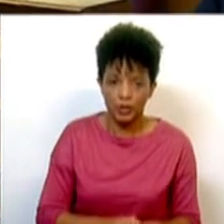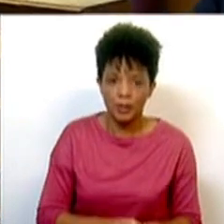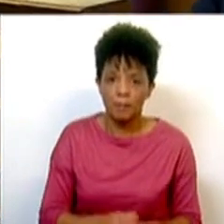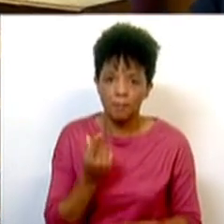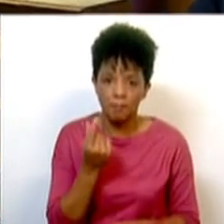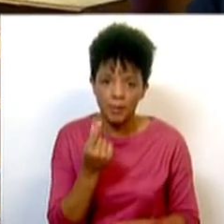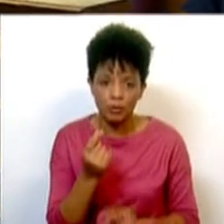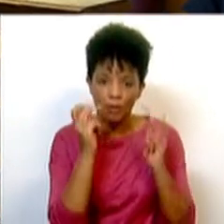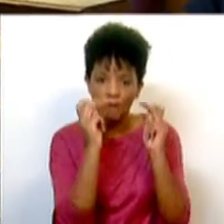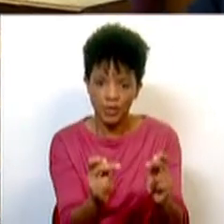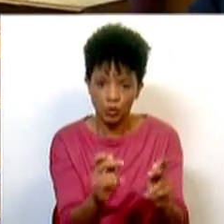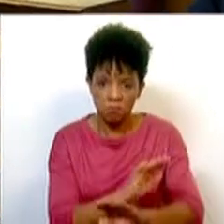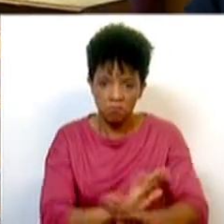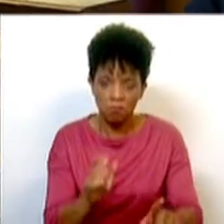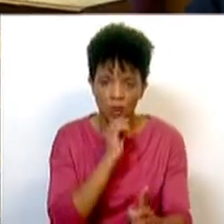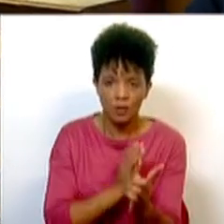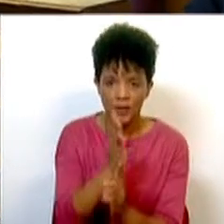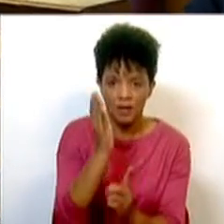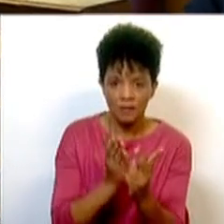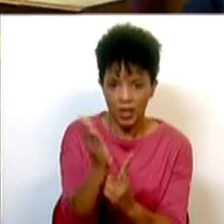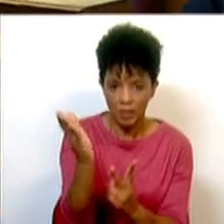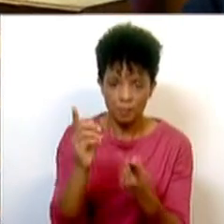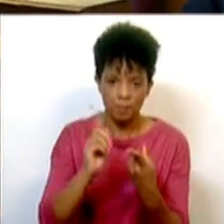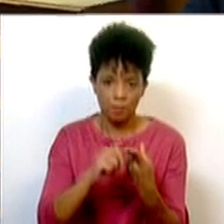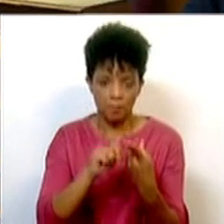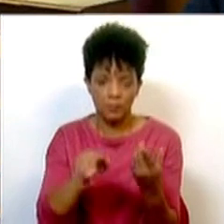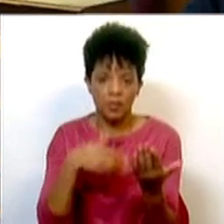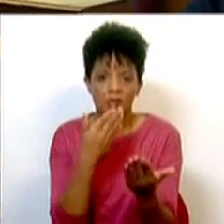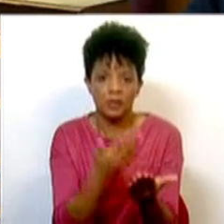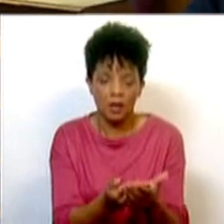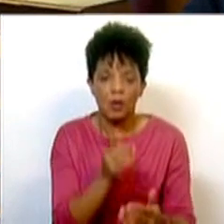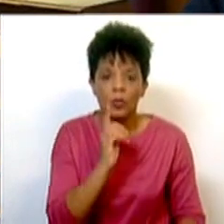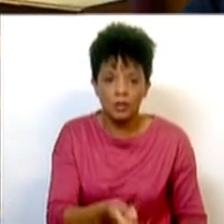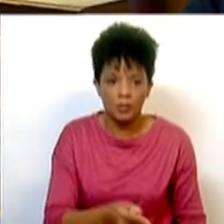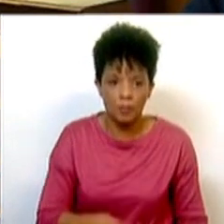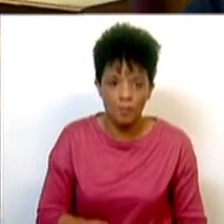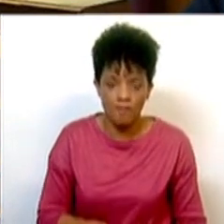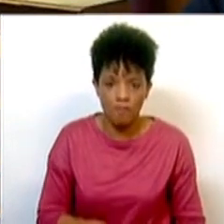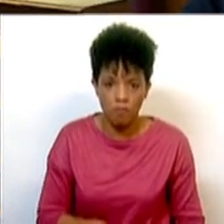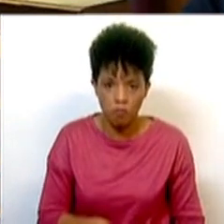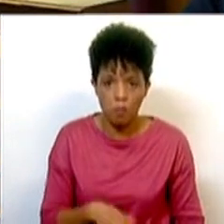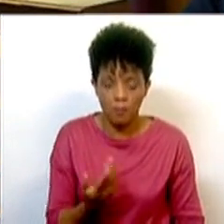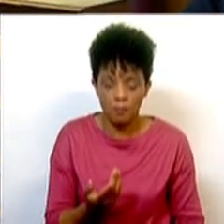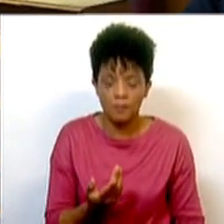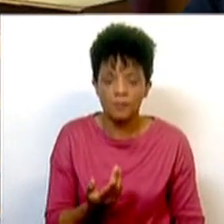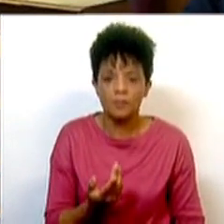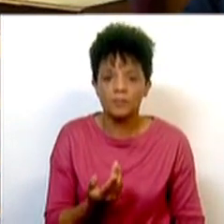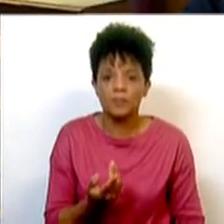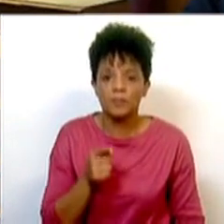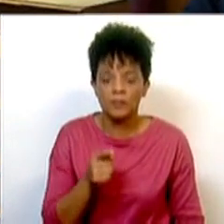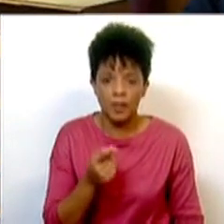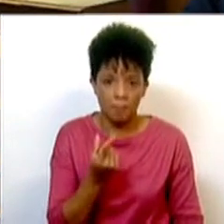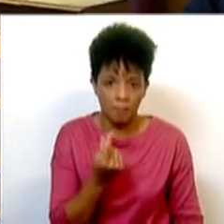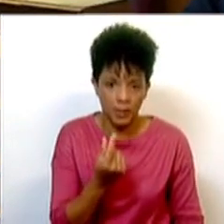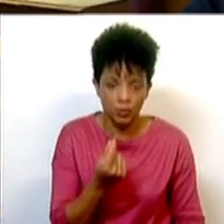administrativa de preços, das duas uma, ou conduz a fixação administrativa de preços, ou conduz a